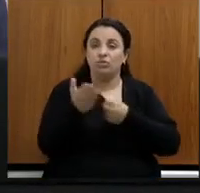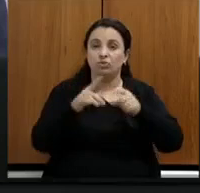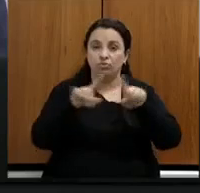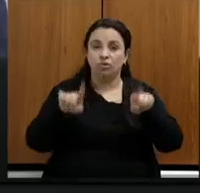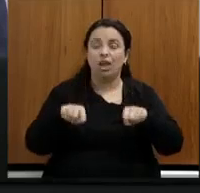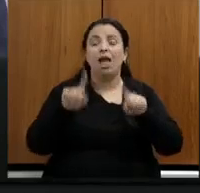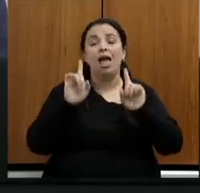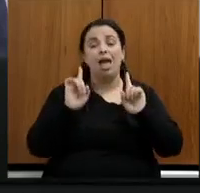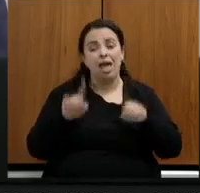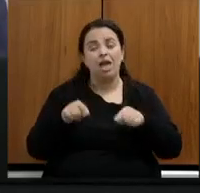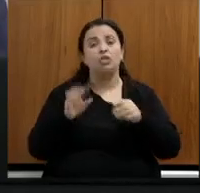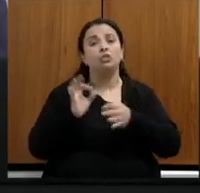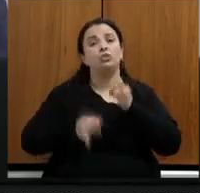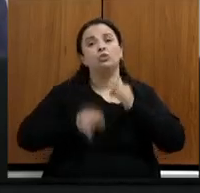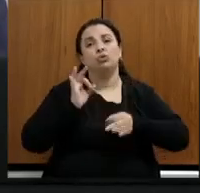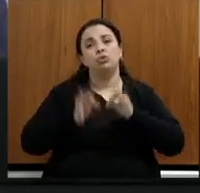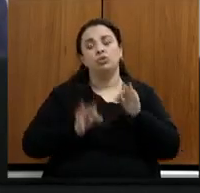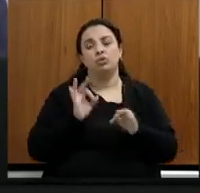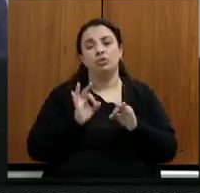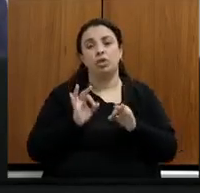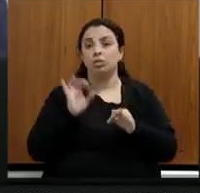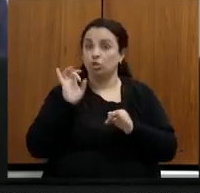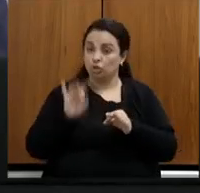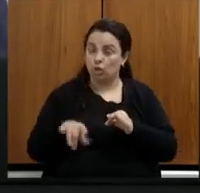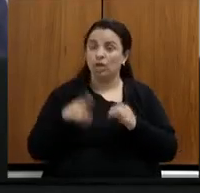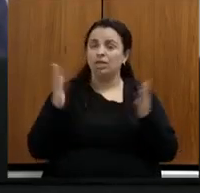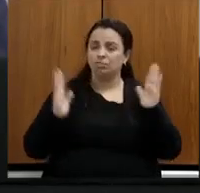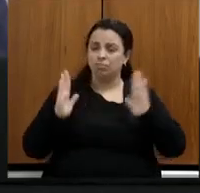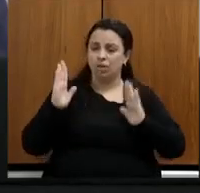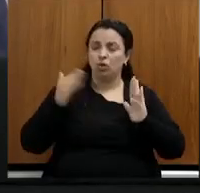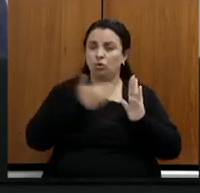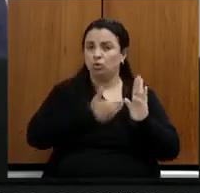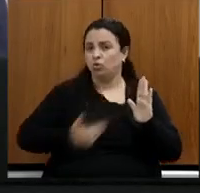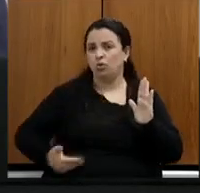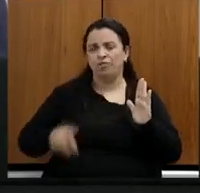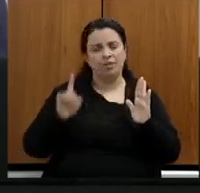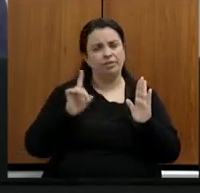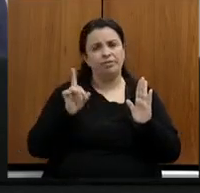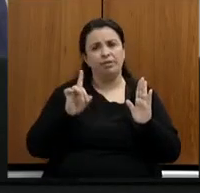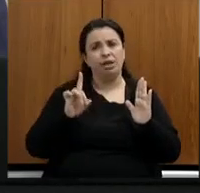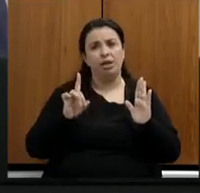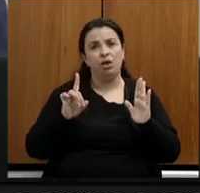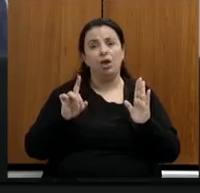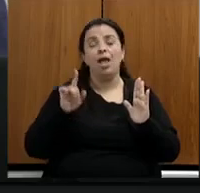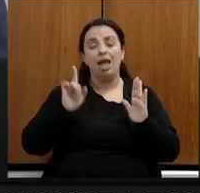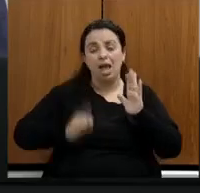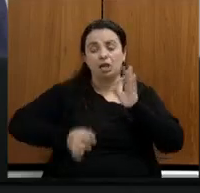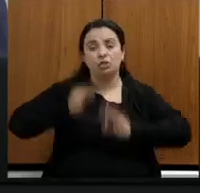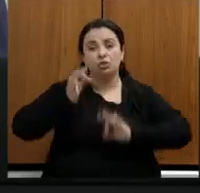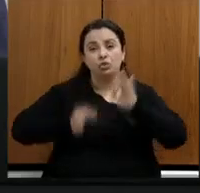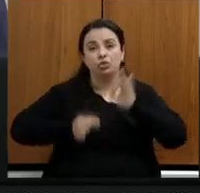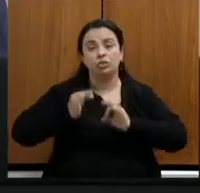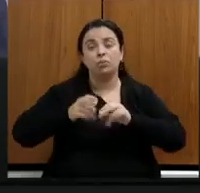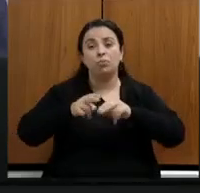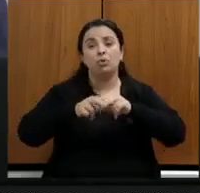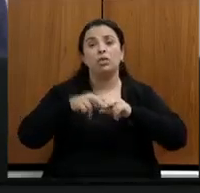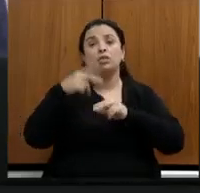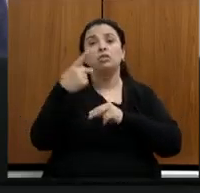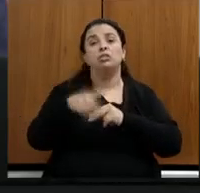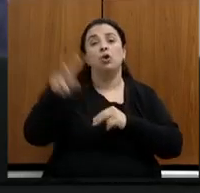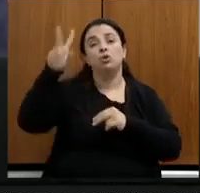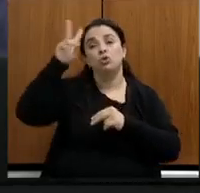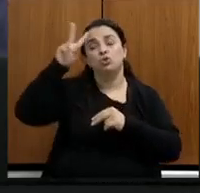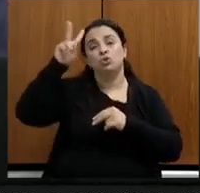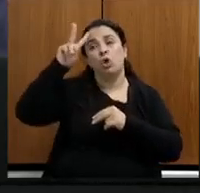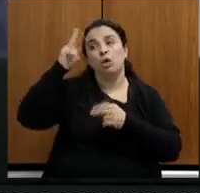fazer justiça não só nesse governo fazer justiça pelo histórico de falta